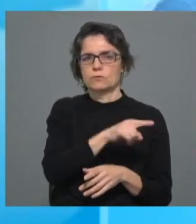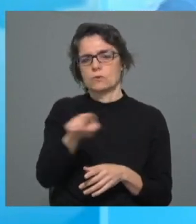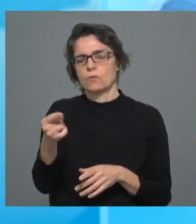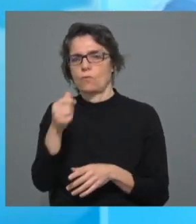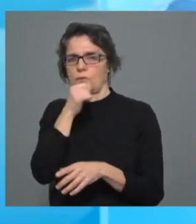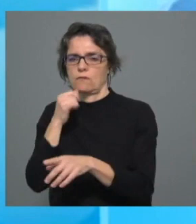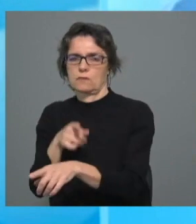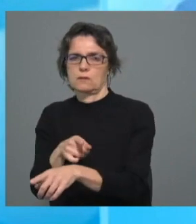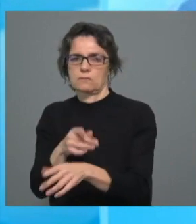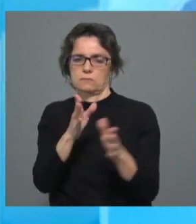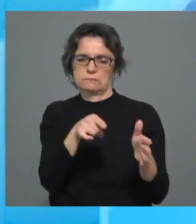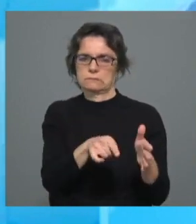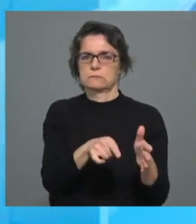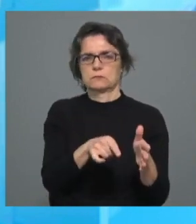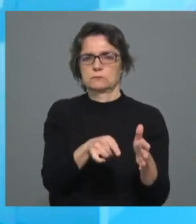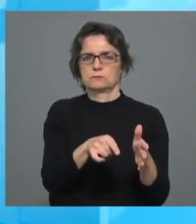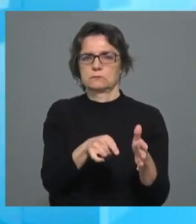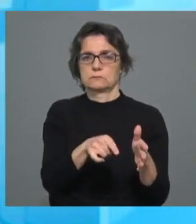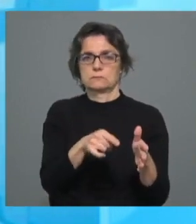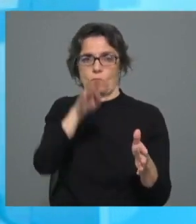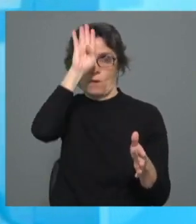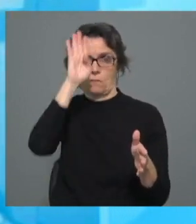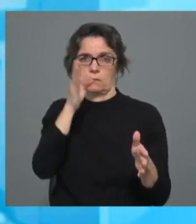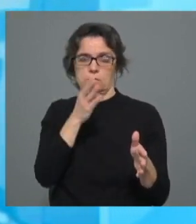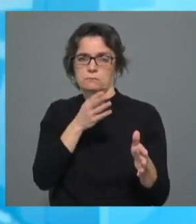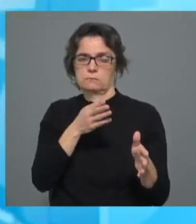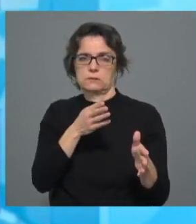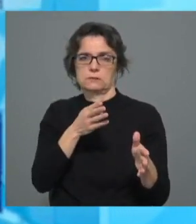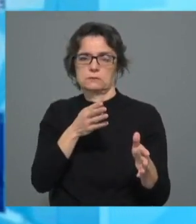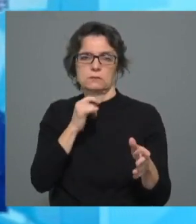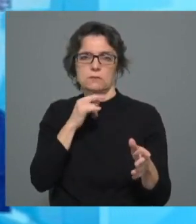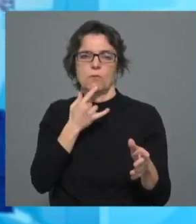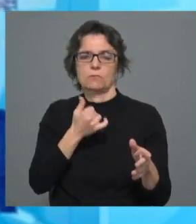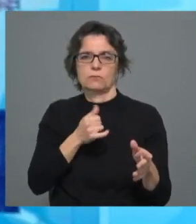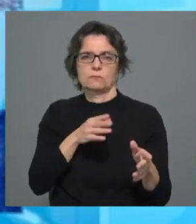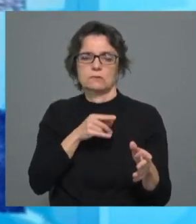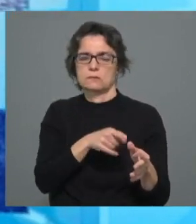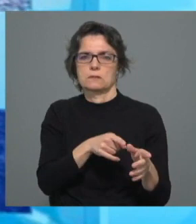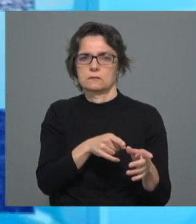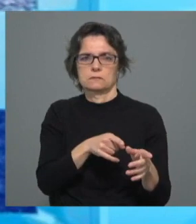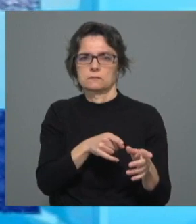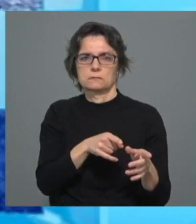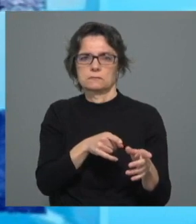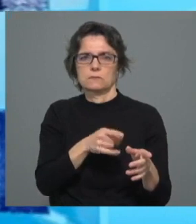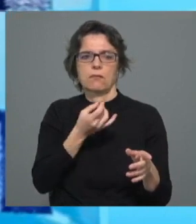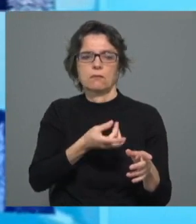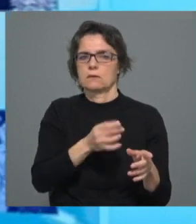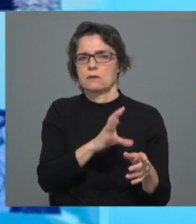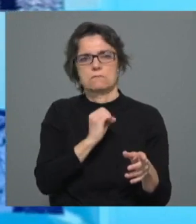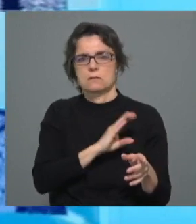portanto, relativamente aos abusadores, a linha é aquela que definiu o Papa, a tolerância certa. Portanto, há que, da factualidade